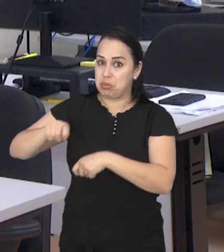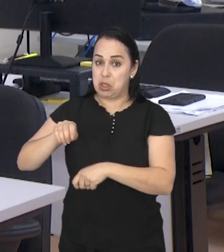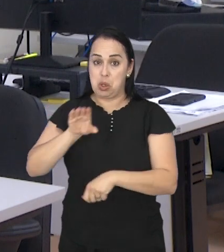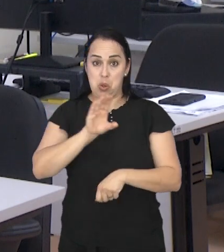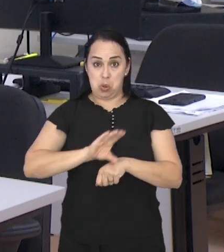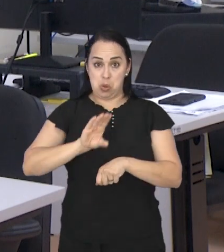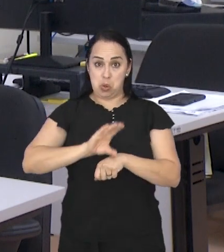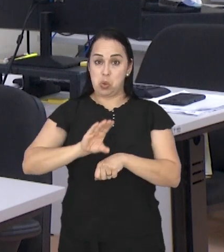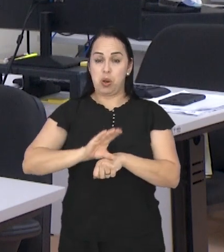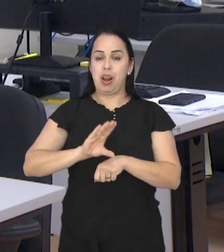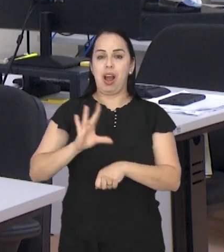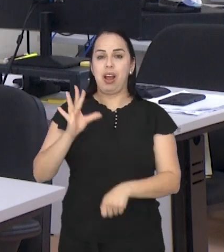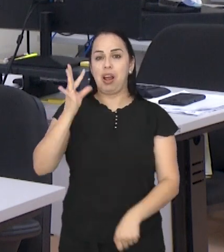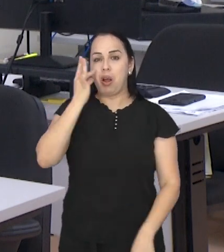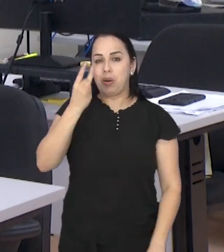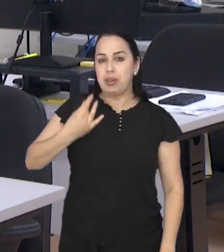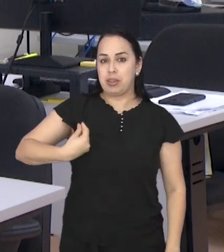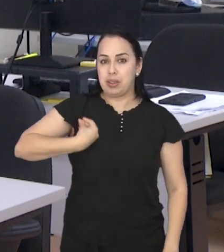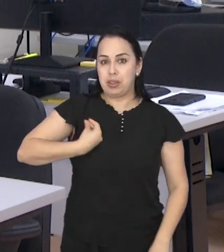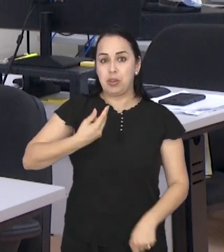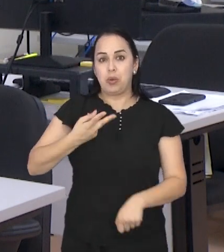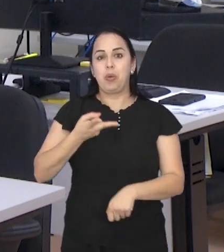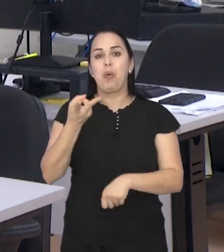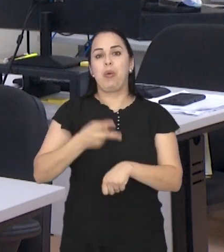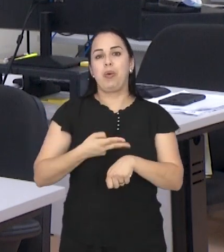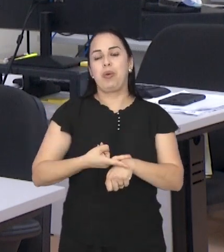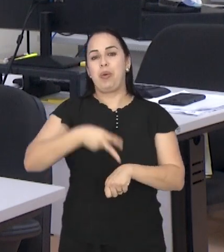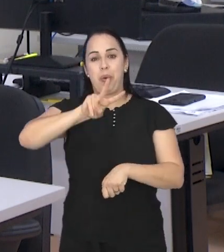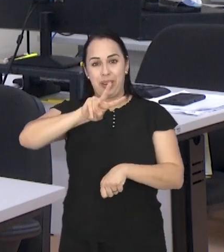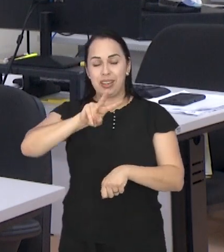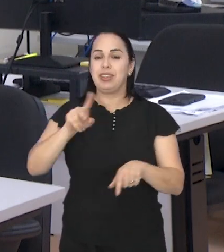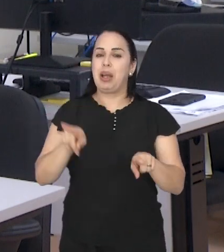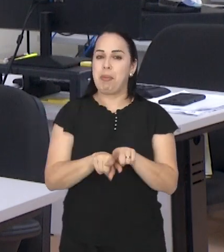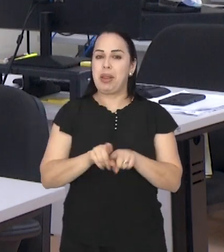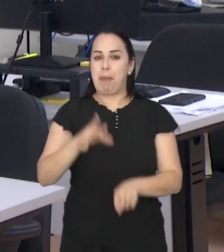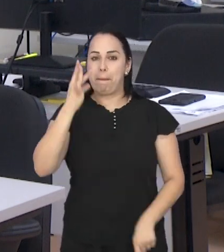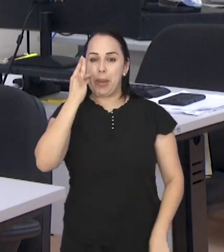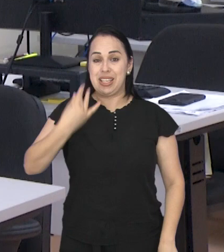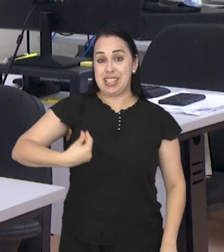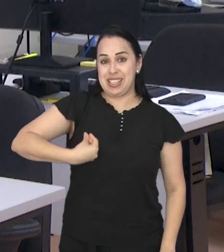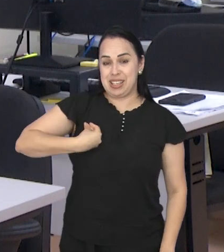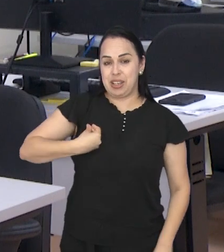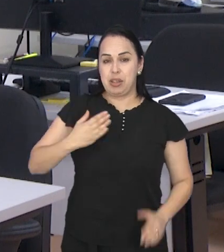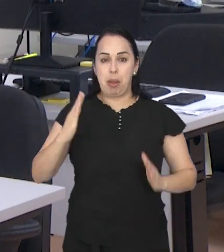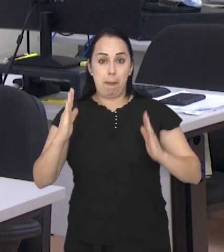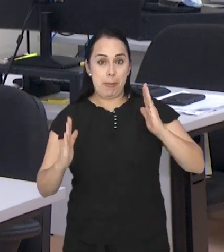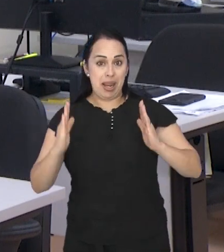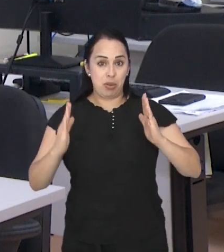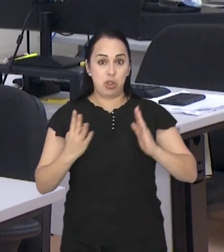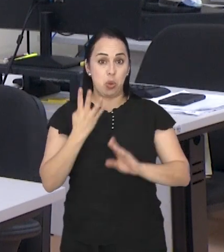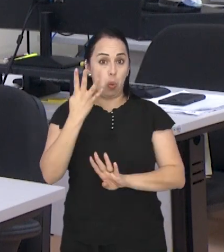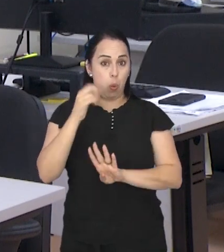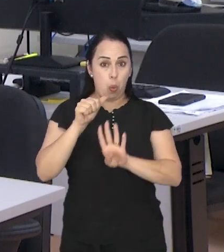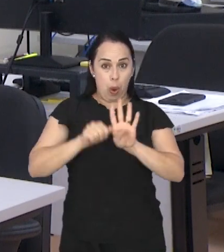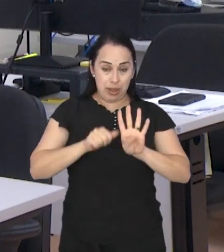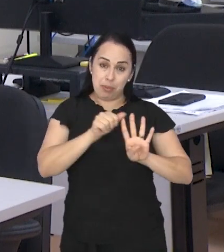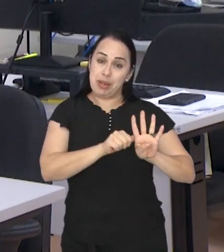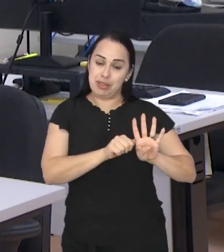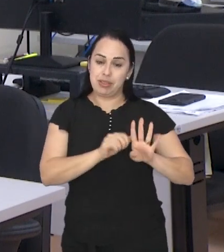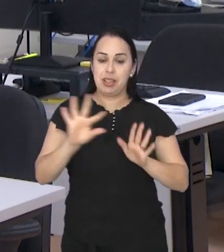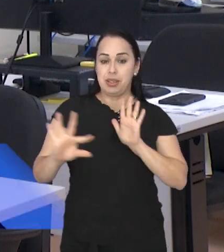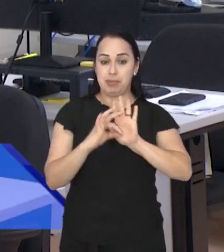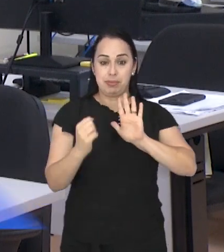Os cursos são realizados no contraturno escolar em formato presencial e tem a duração de 4 meses.